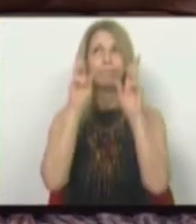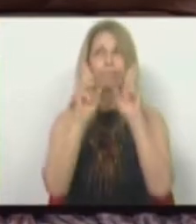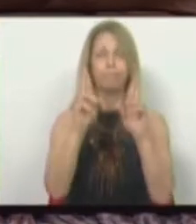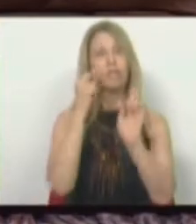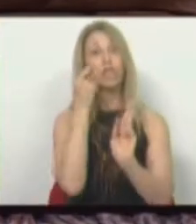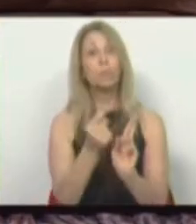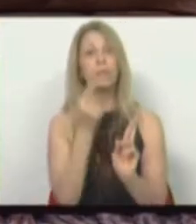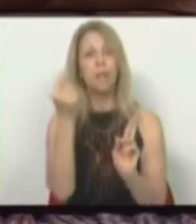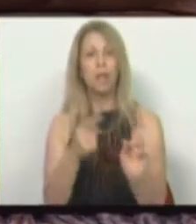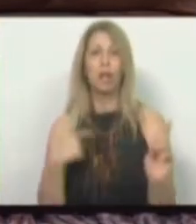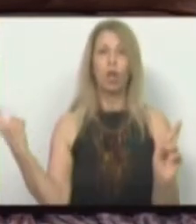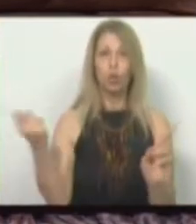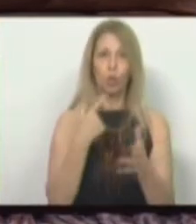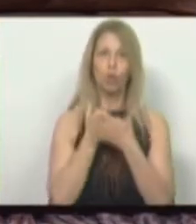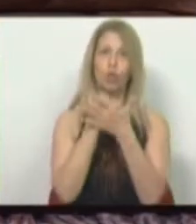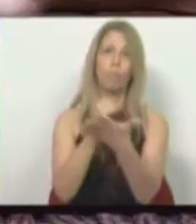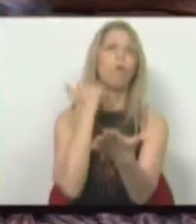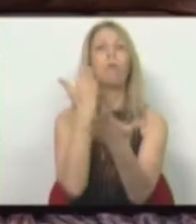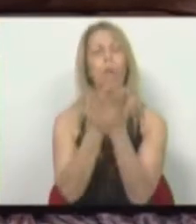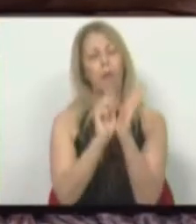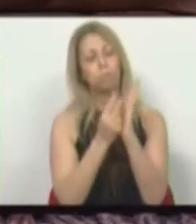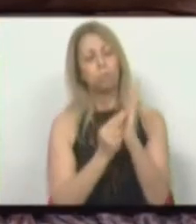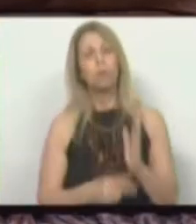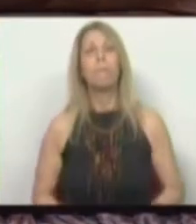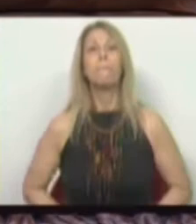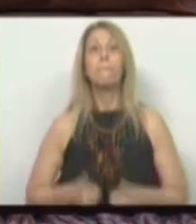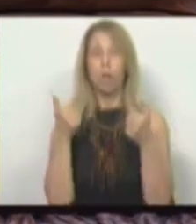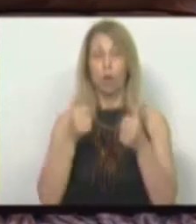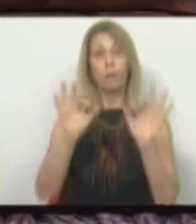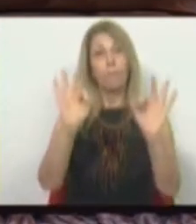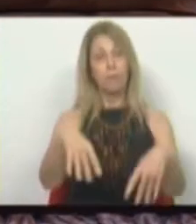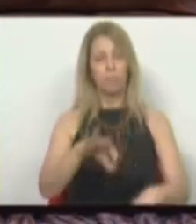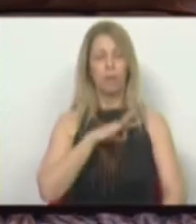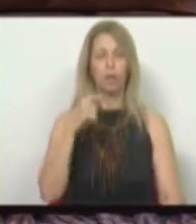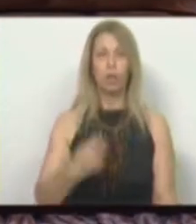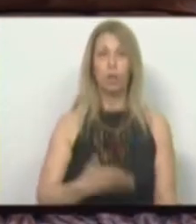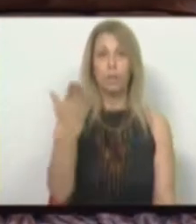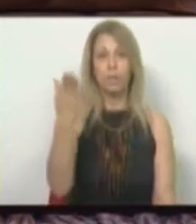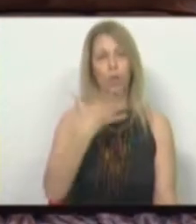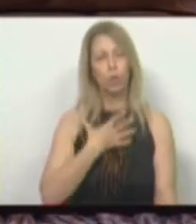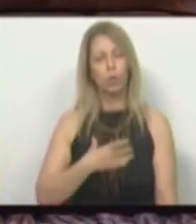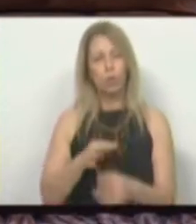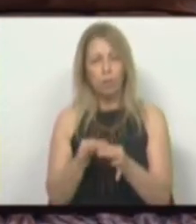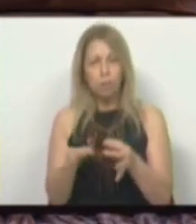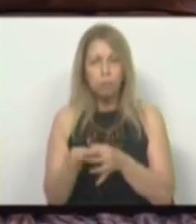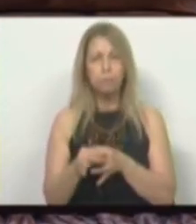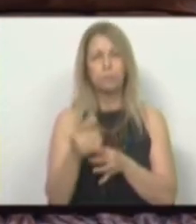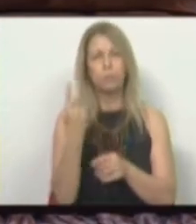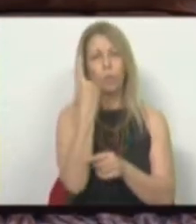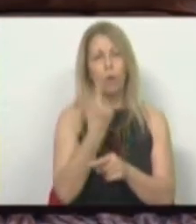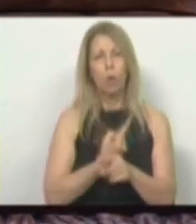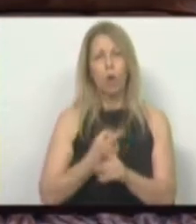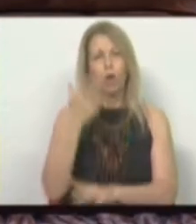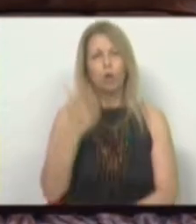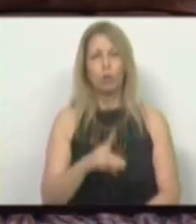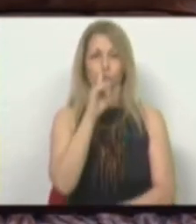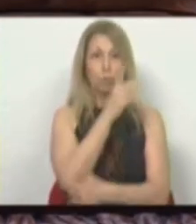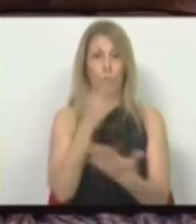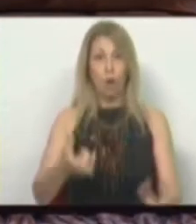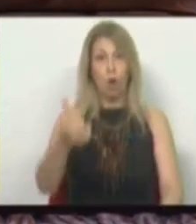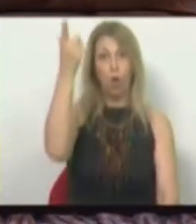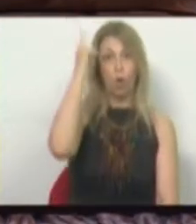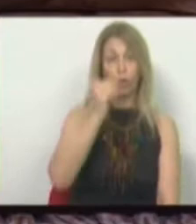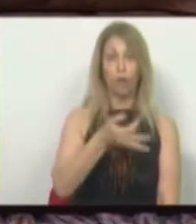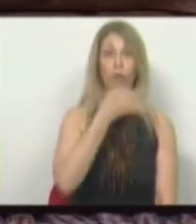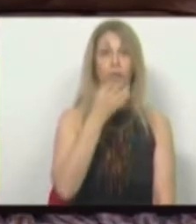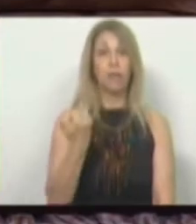podemos contribuir todos para melhorar. A terminar, Sr. Presidente, gostaria de corrigir uma injustiça. Eu ontem referi-me